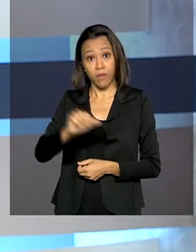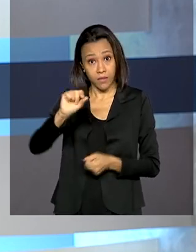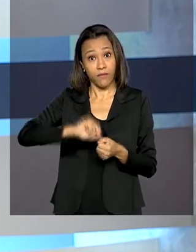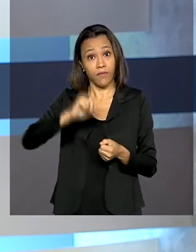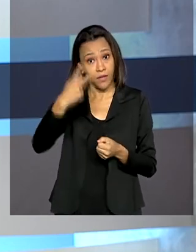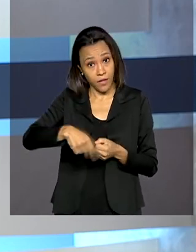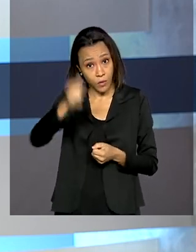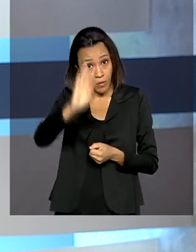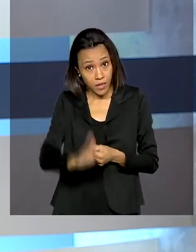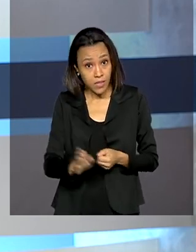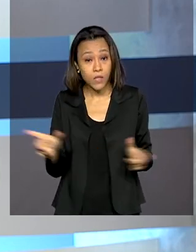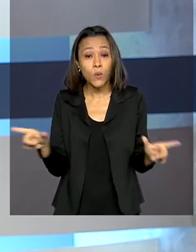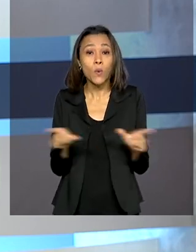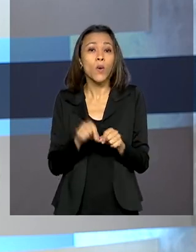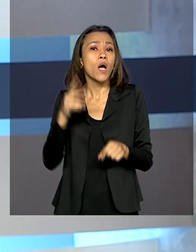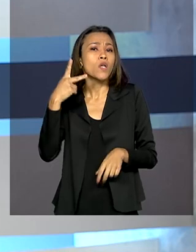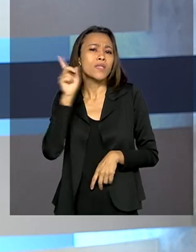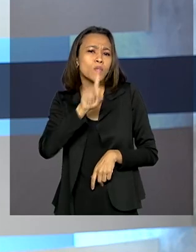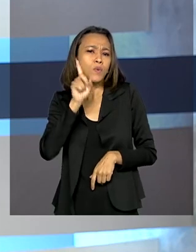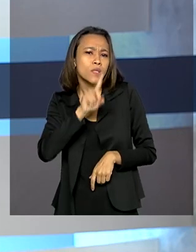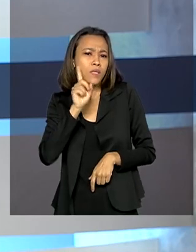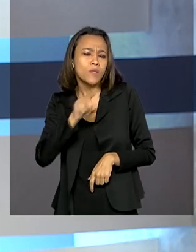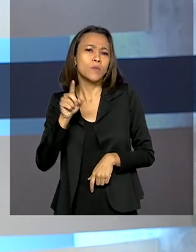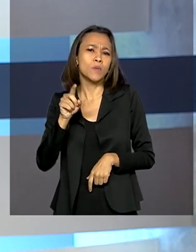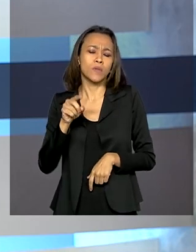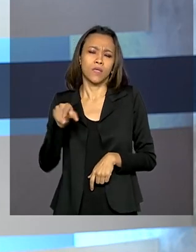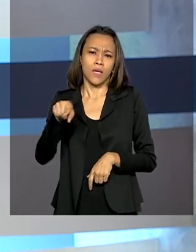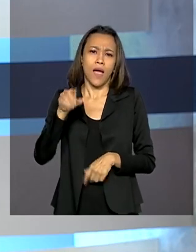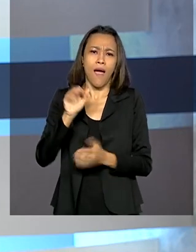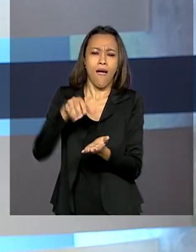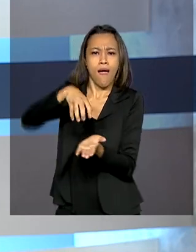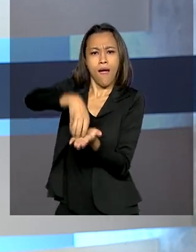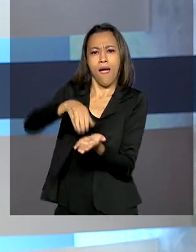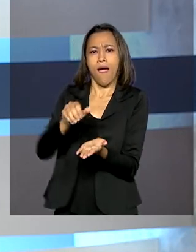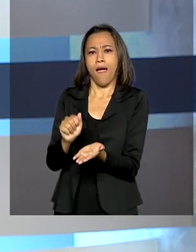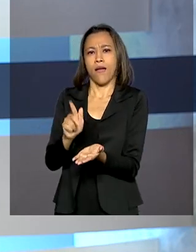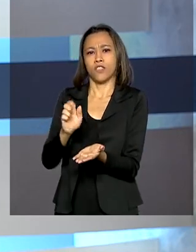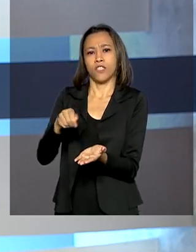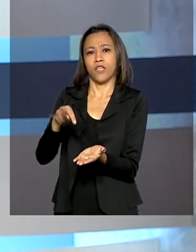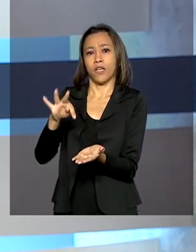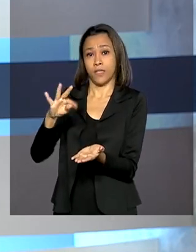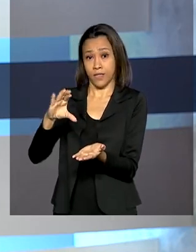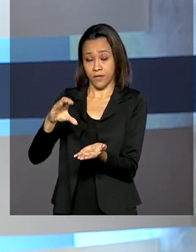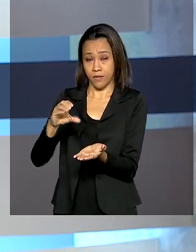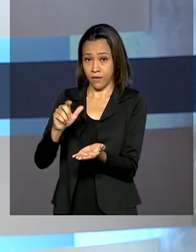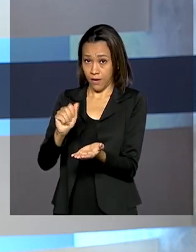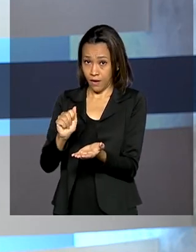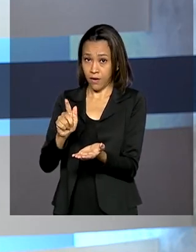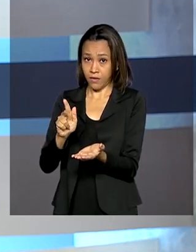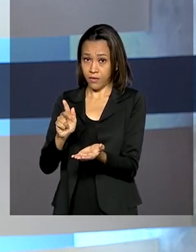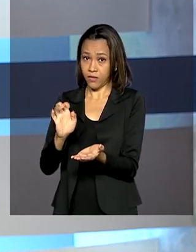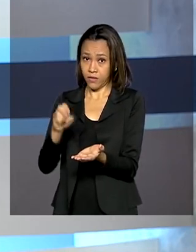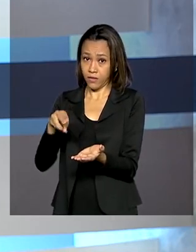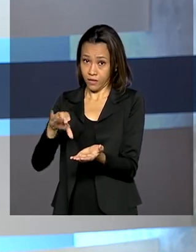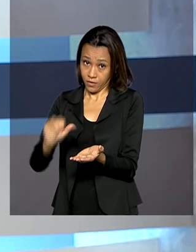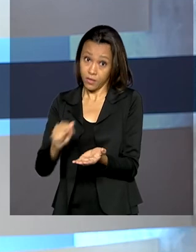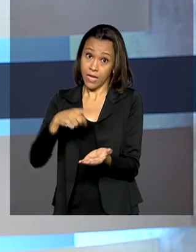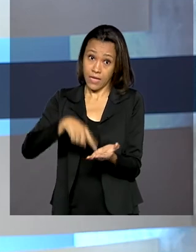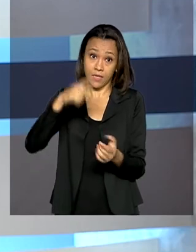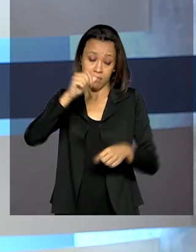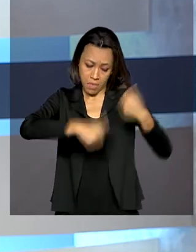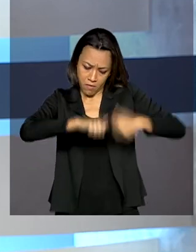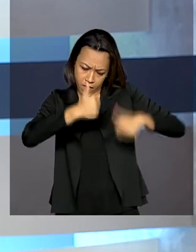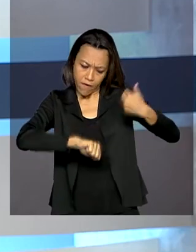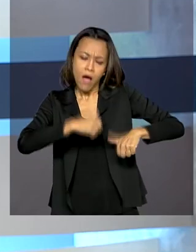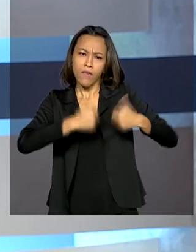Espacial dos Estados Unidos concedeu a licença para duas empresas brasileiras. O aparelho, que passa por adaptações, foi avaliado pela